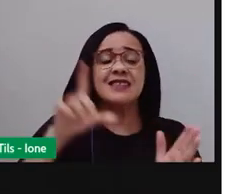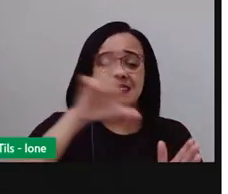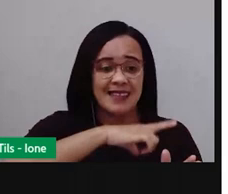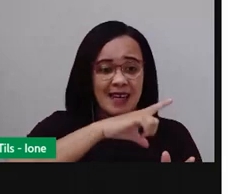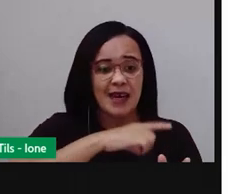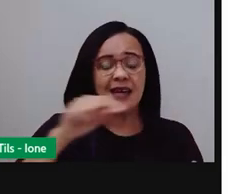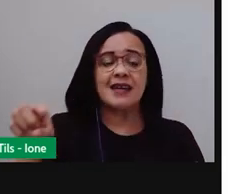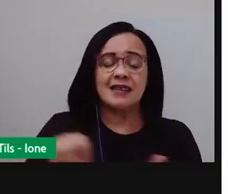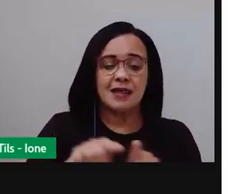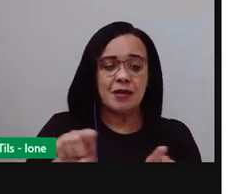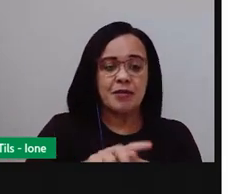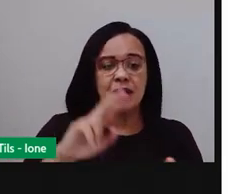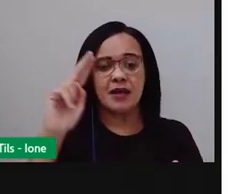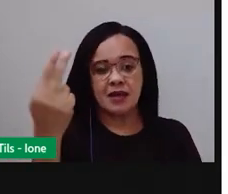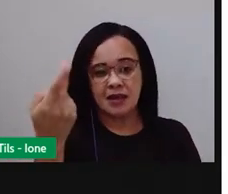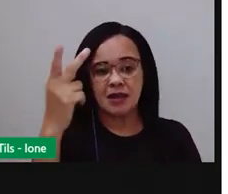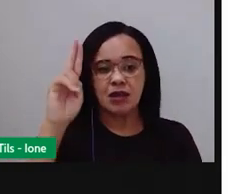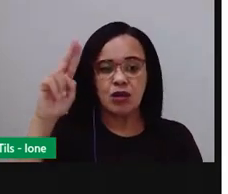Humildes.